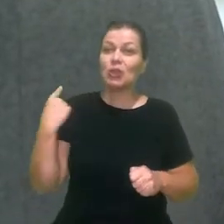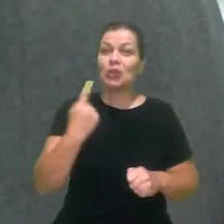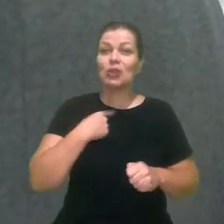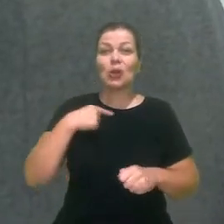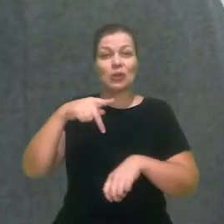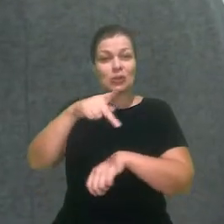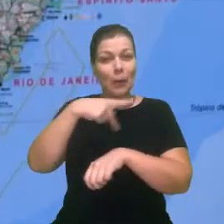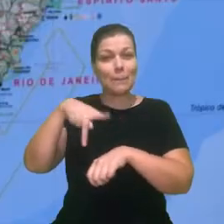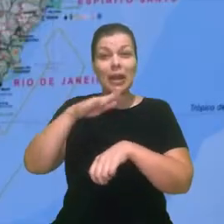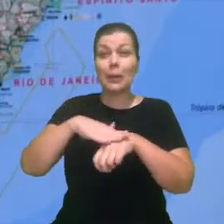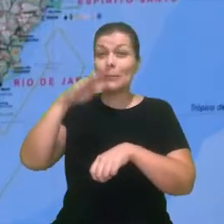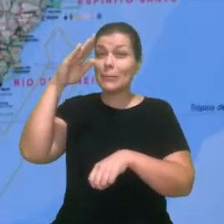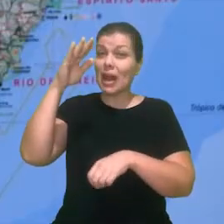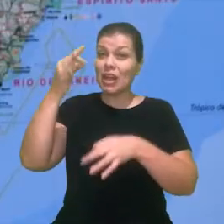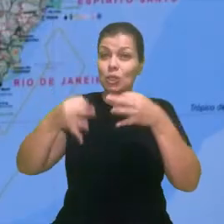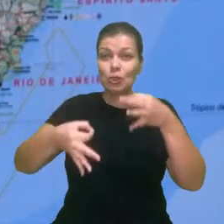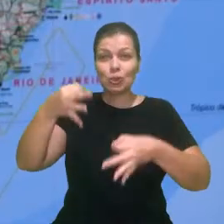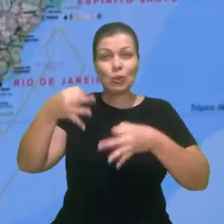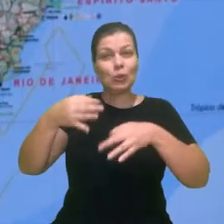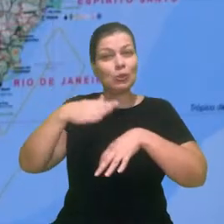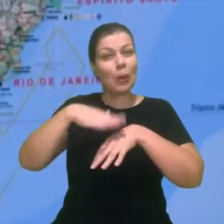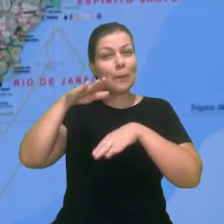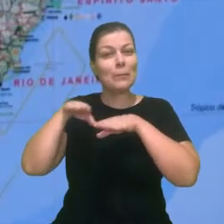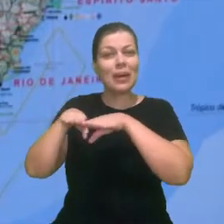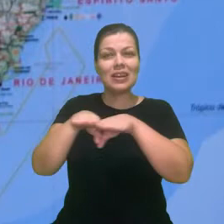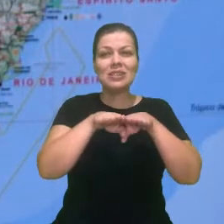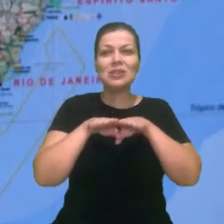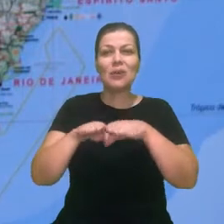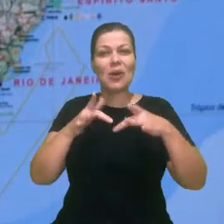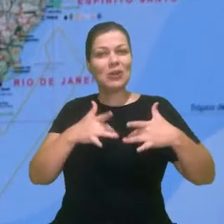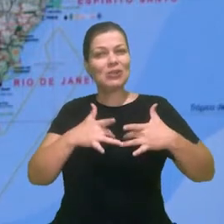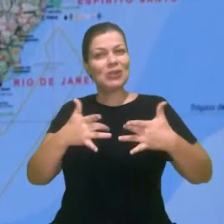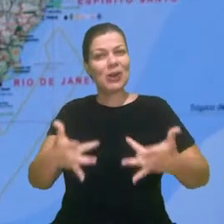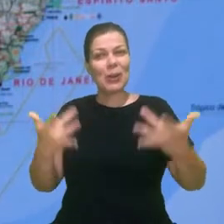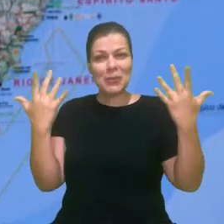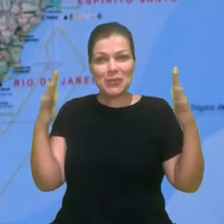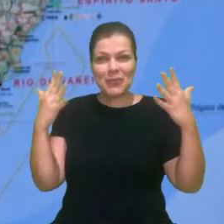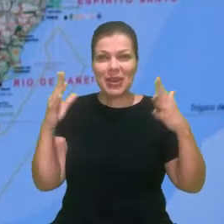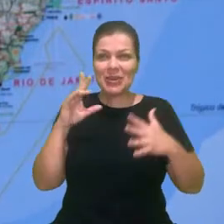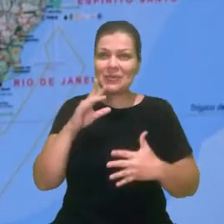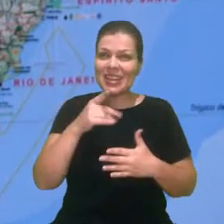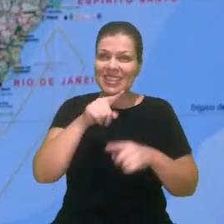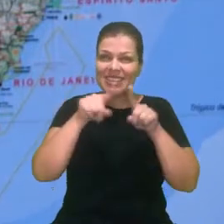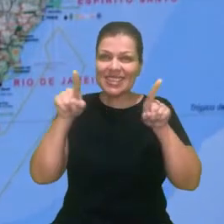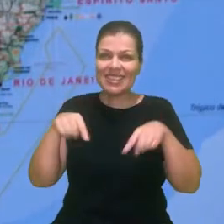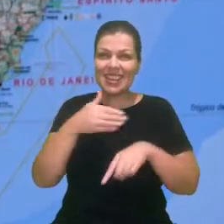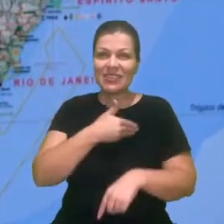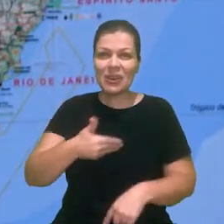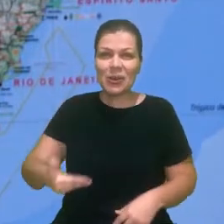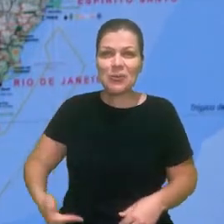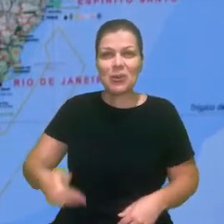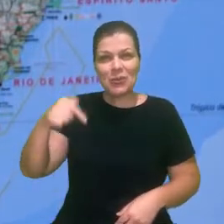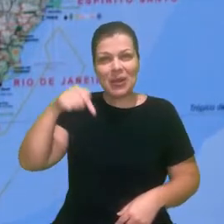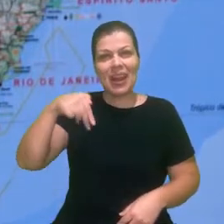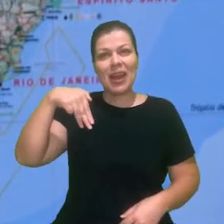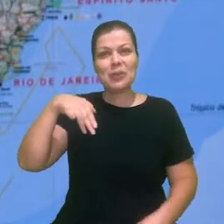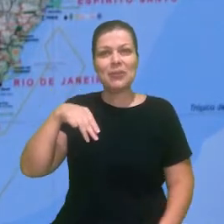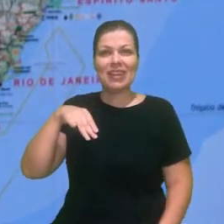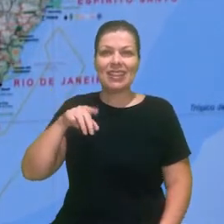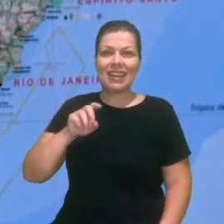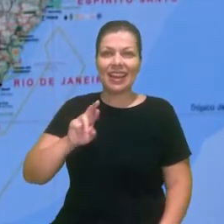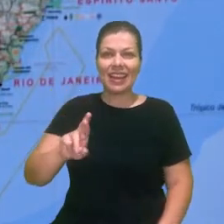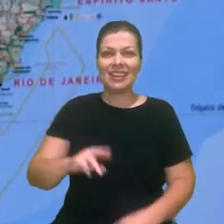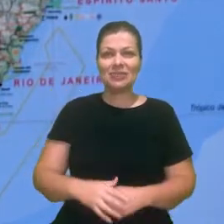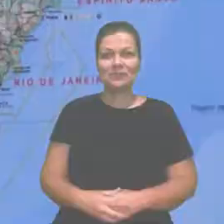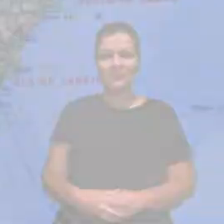país um país mais justo, mais igual e mais solidário. Parabéns aos servidores públicos do nosso Ministério do